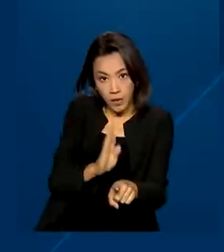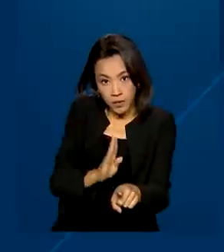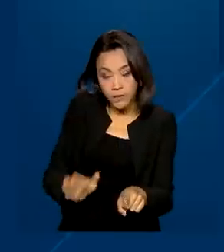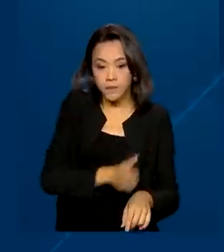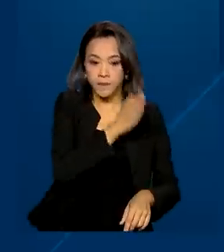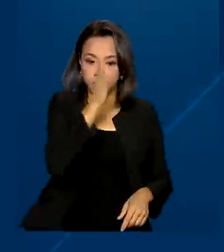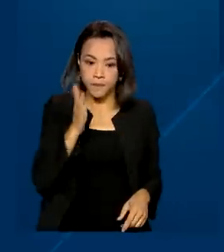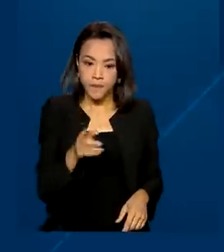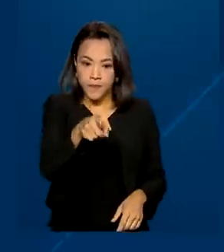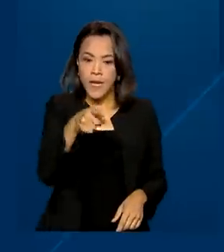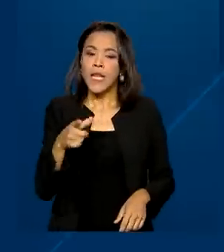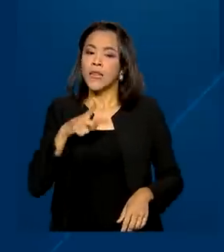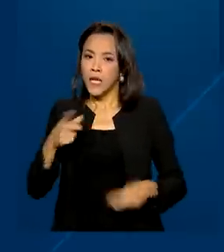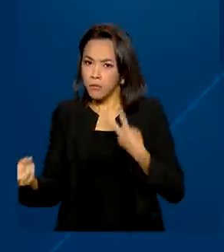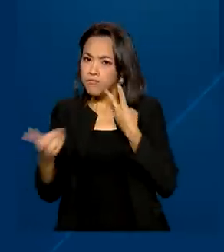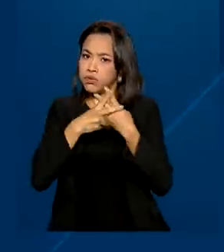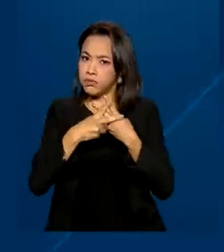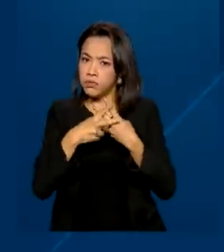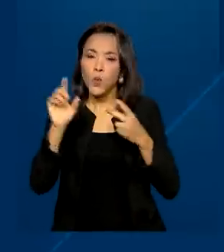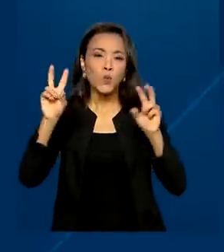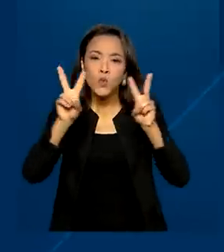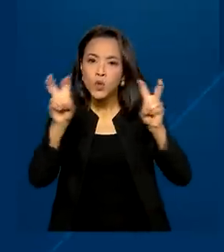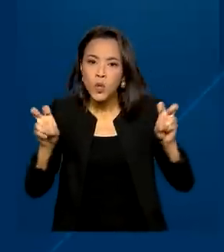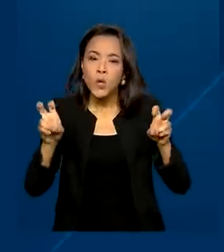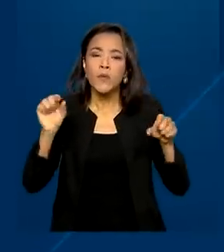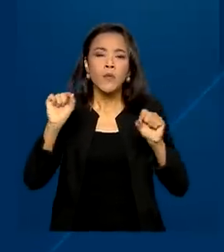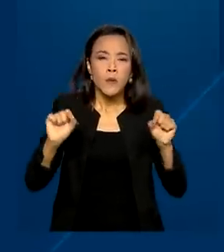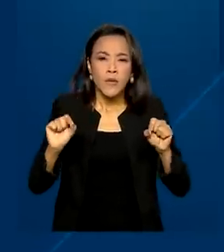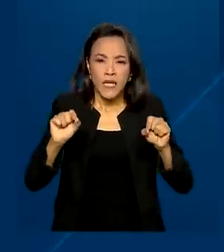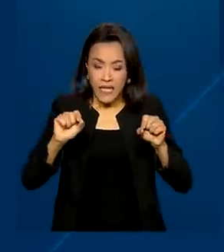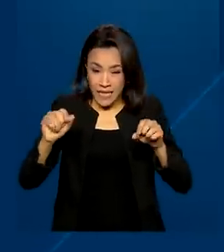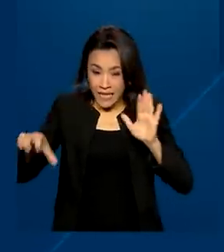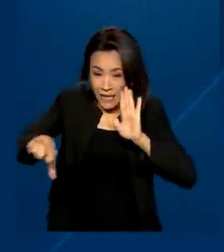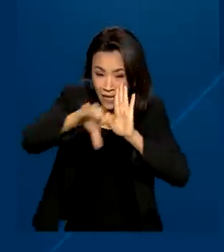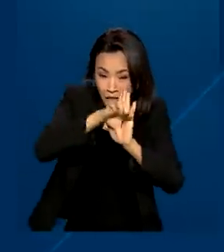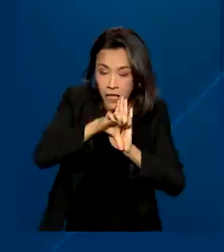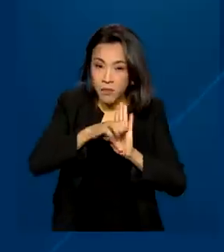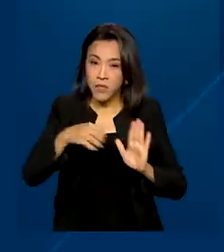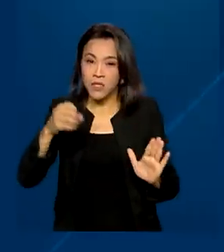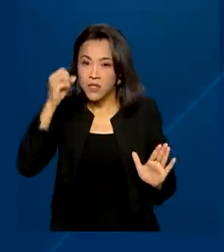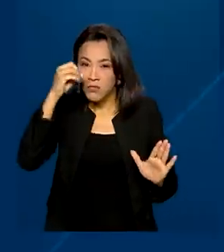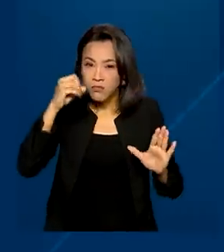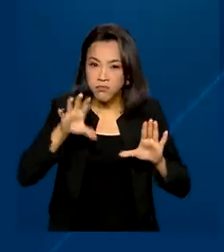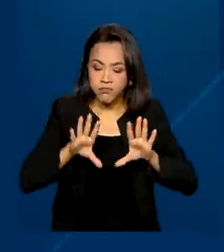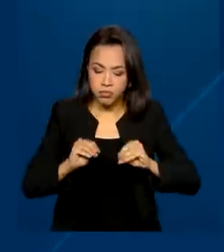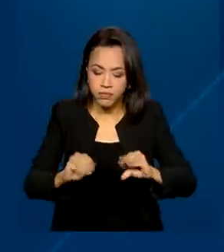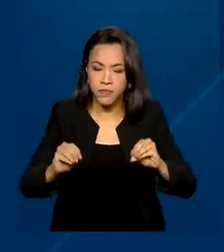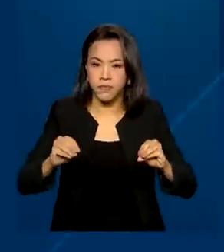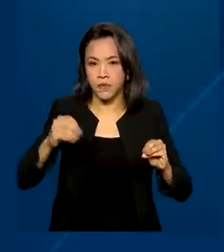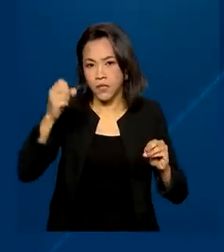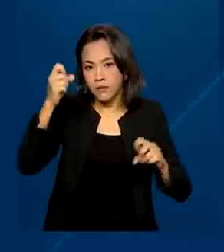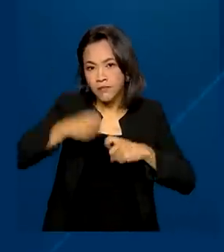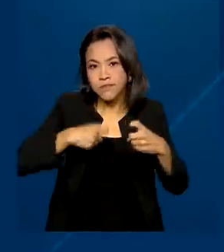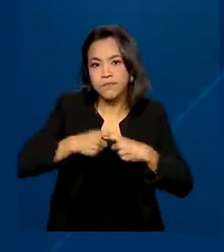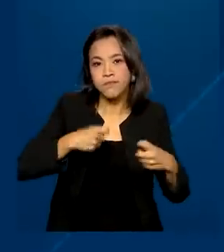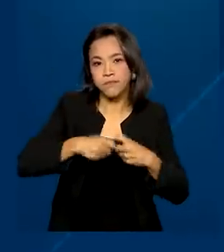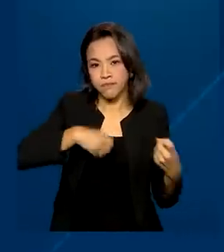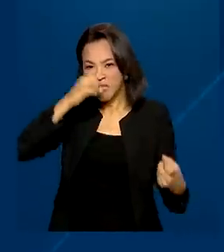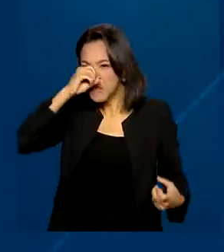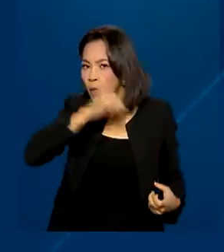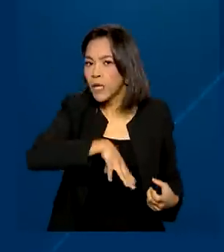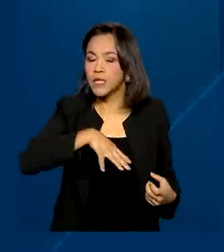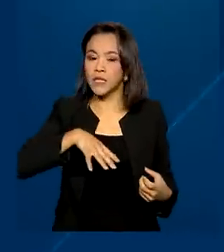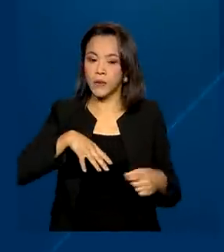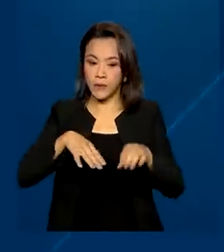Aqui a pena para quem armazena conteúdo relacionado aos crimes de exploração sexual de crianças e adolescentes